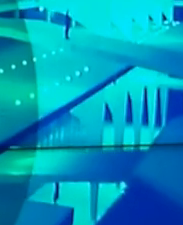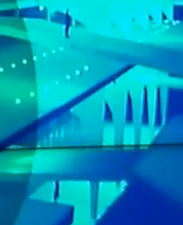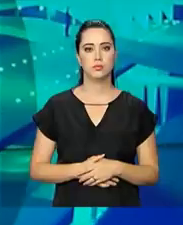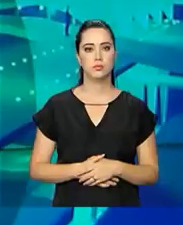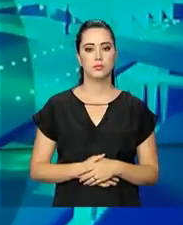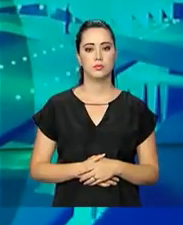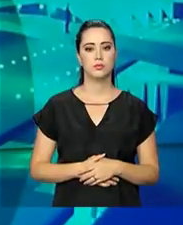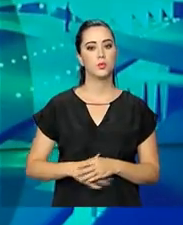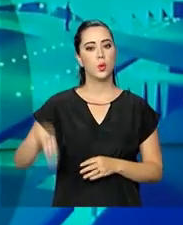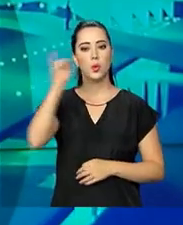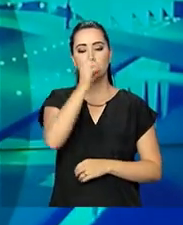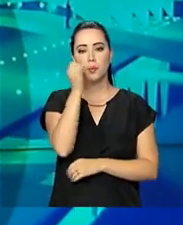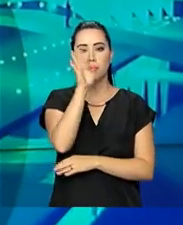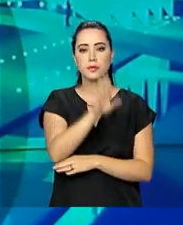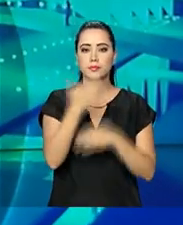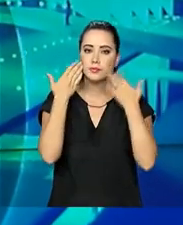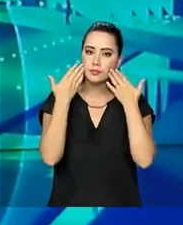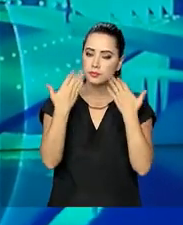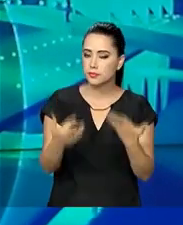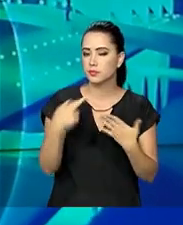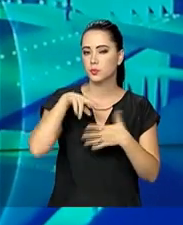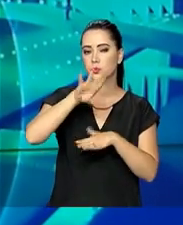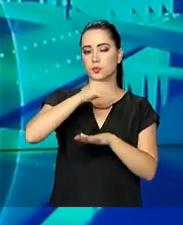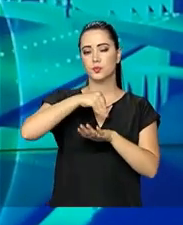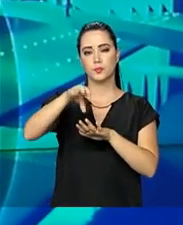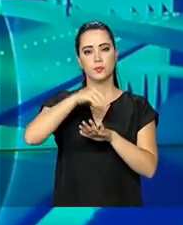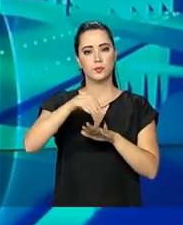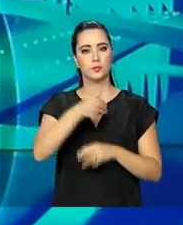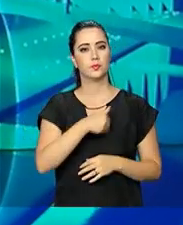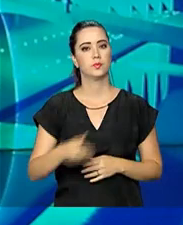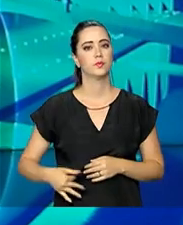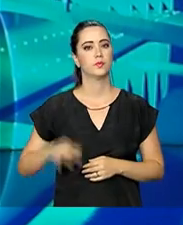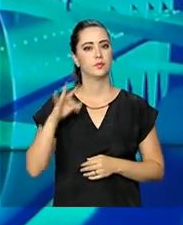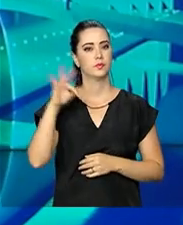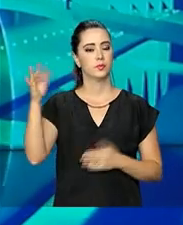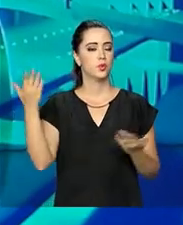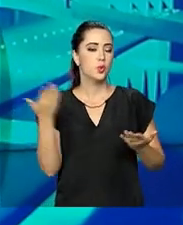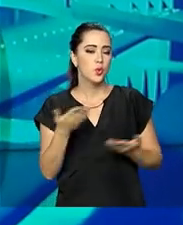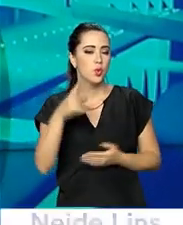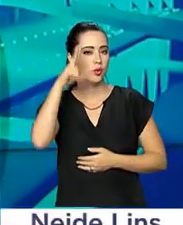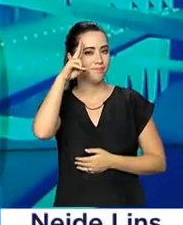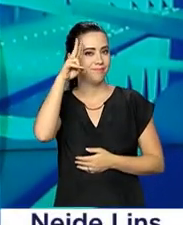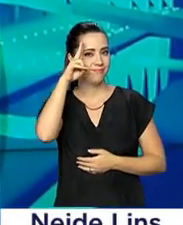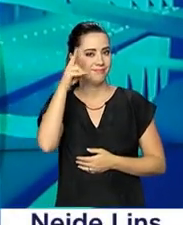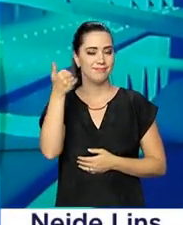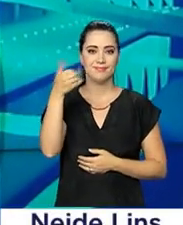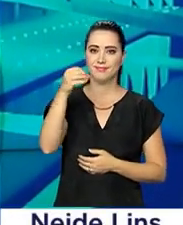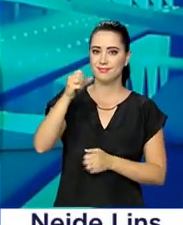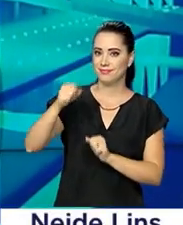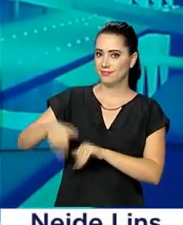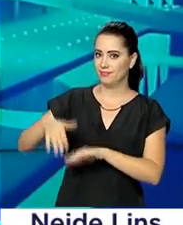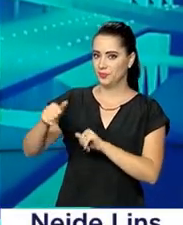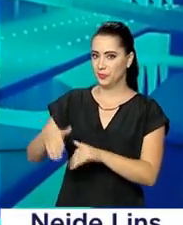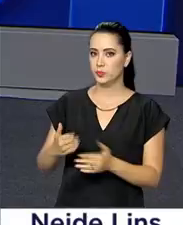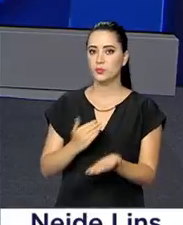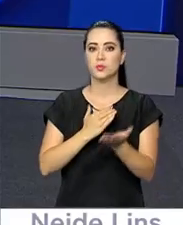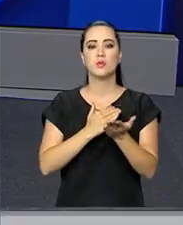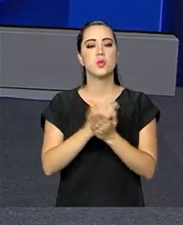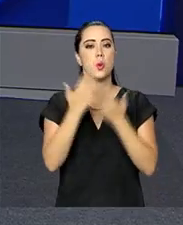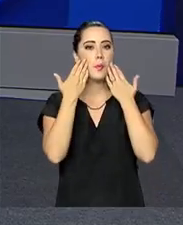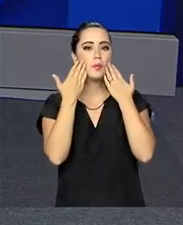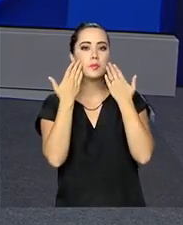Olá, boa tarde. No ar o repórter NBR com as notícias do governo federal nesta segunda-feira, 10 de setembro.